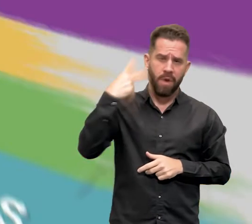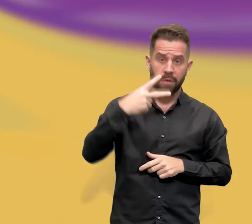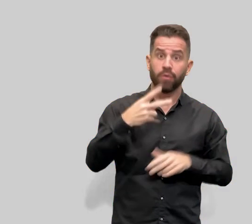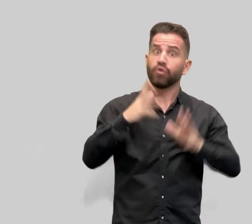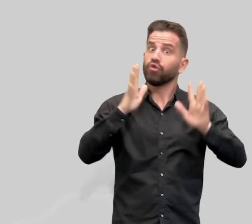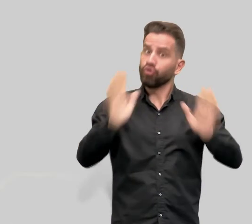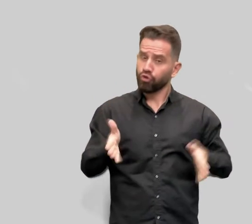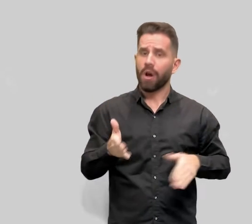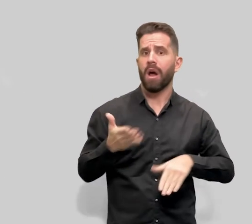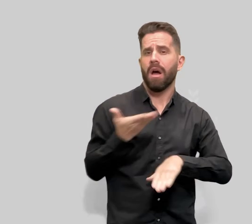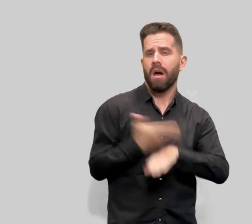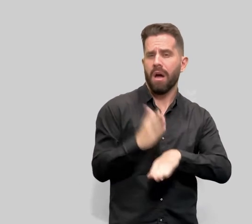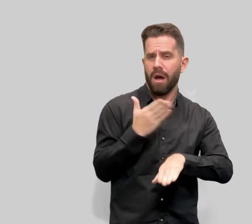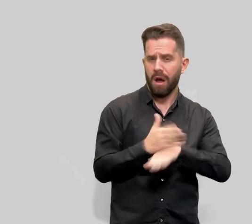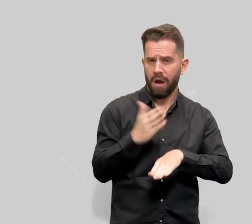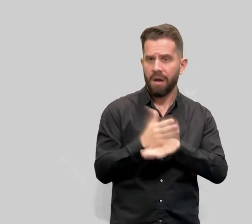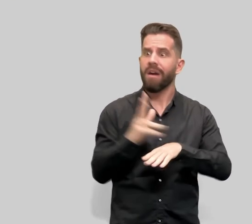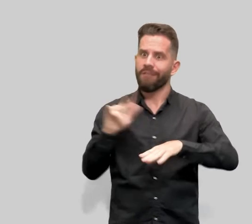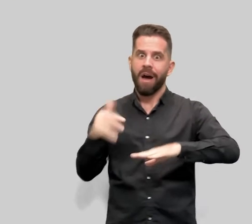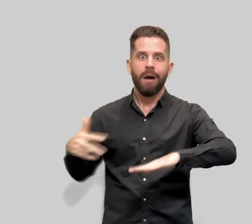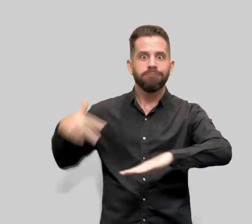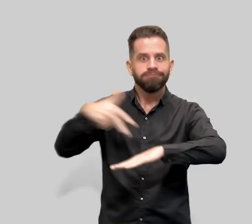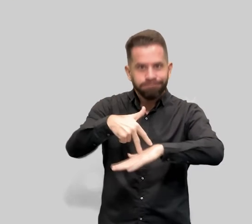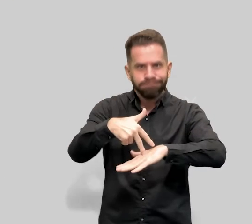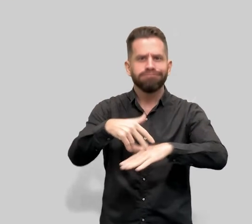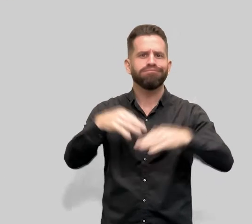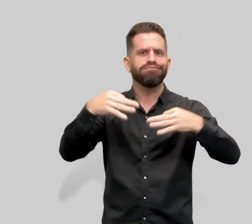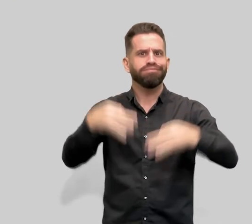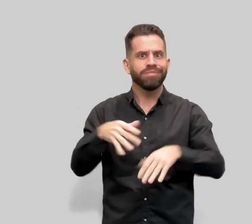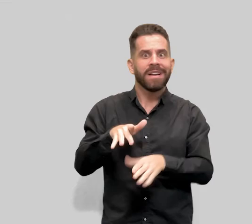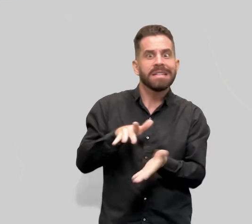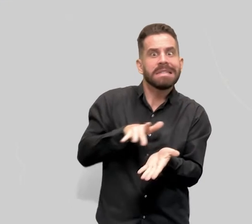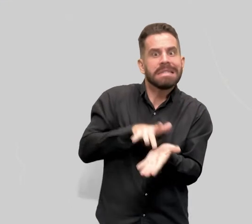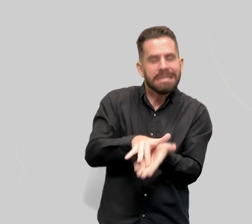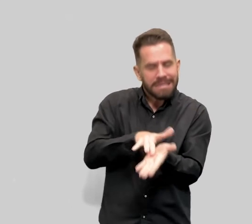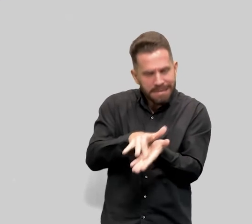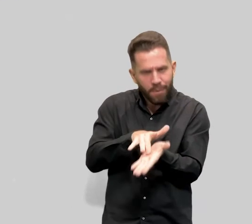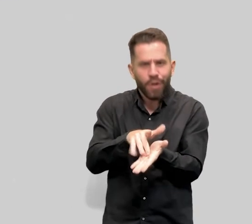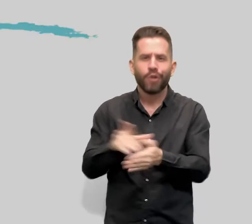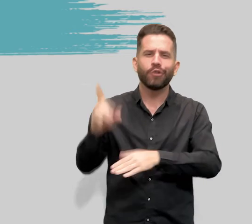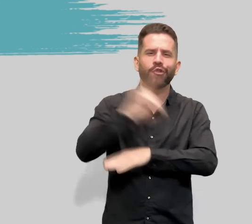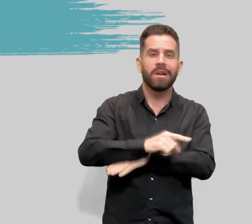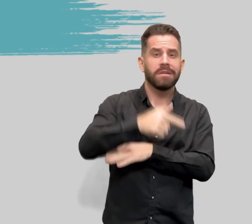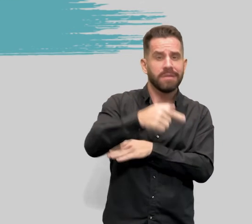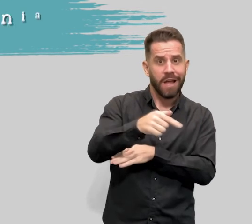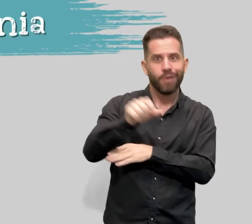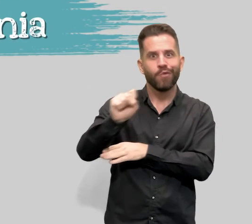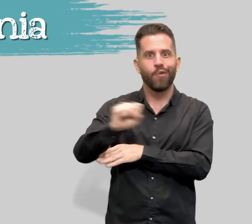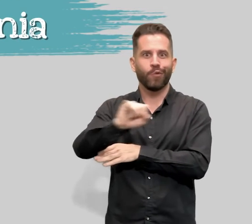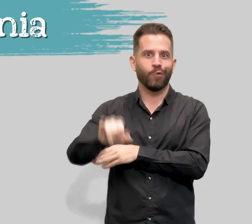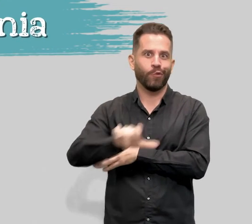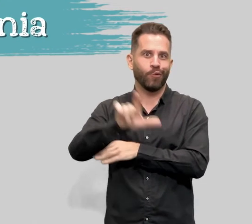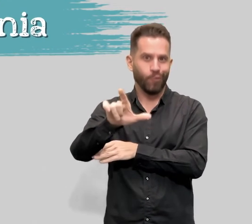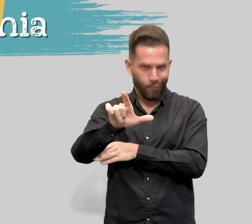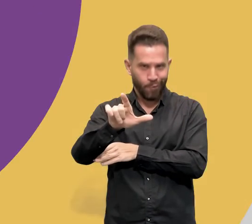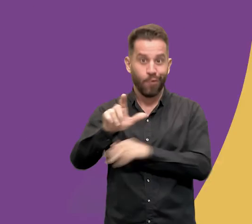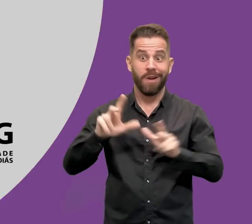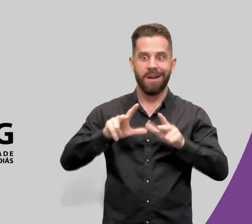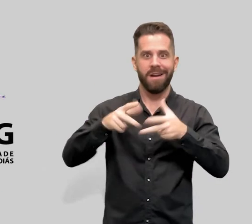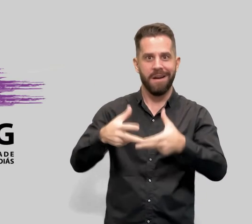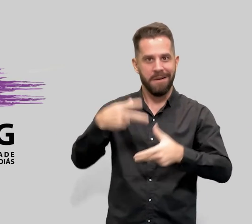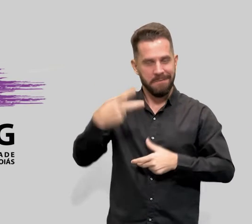por um treinamento e a simulação ocorre nos dias 7 e 8 de julho na Câmara Municipal de Goiânia.